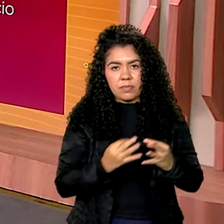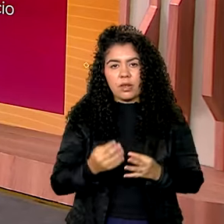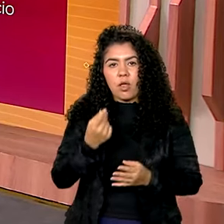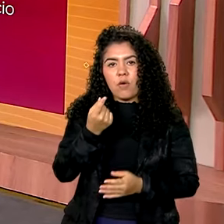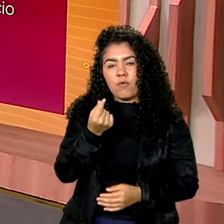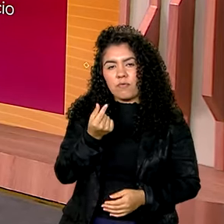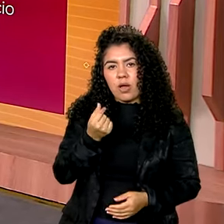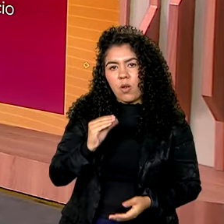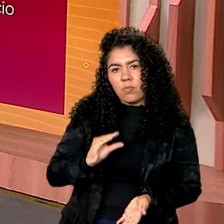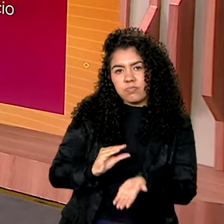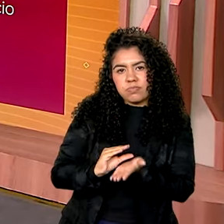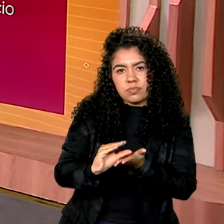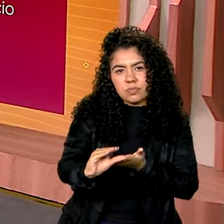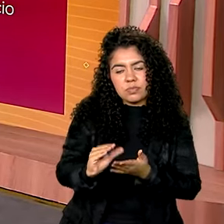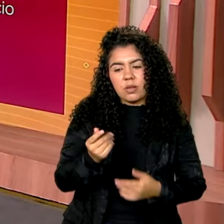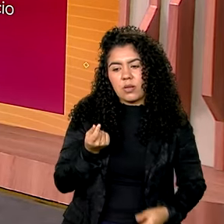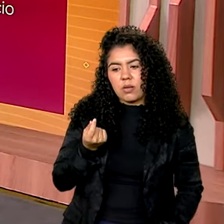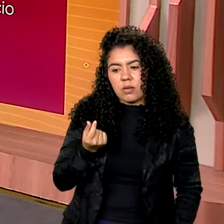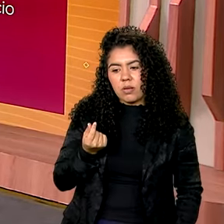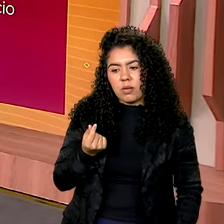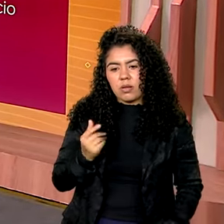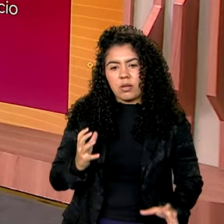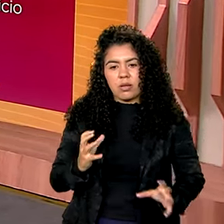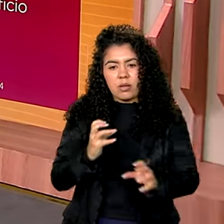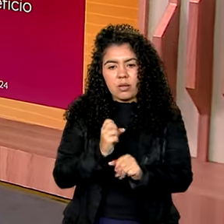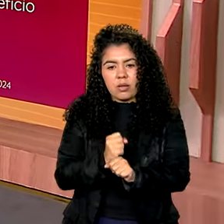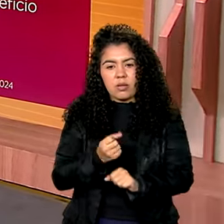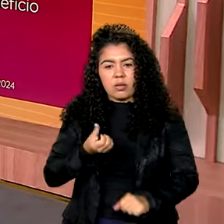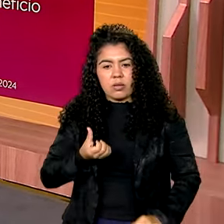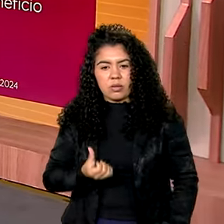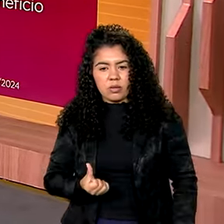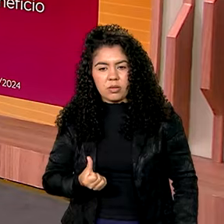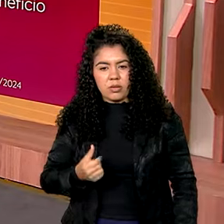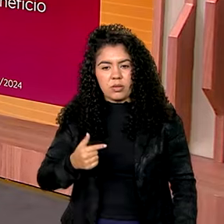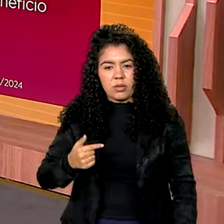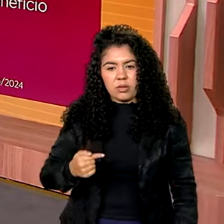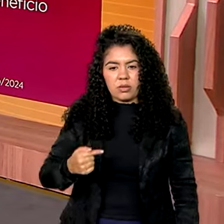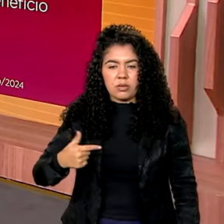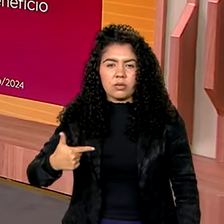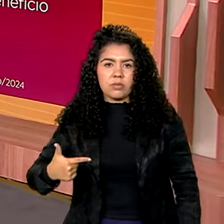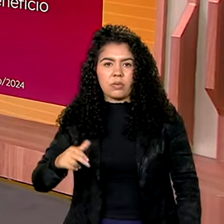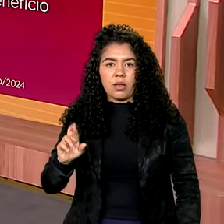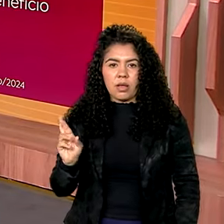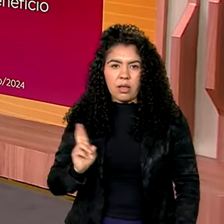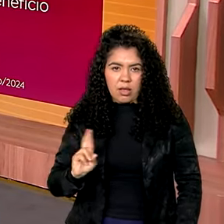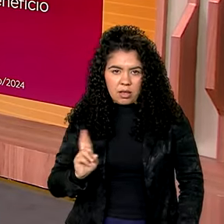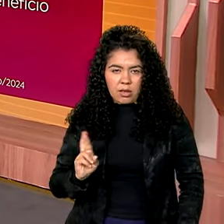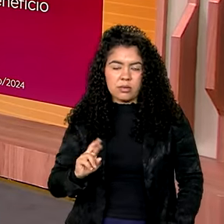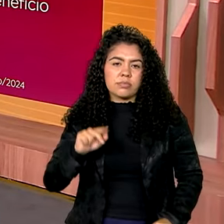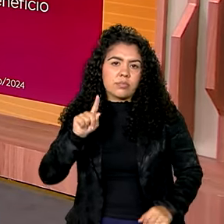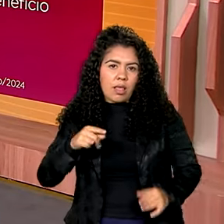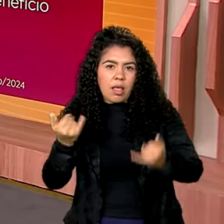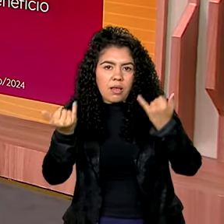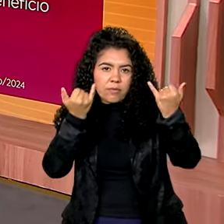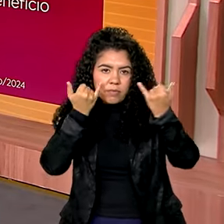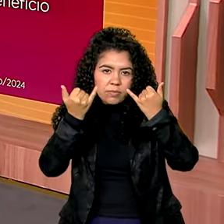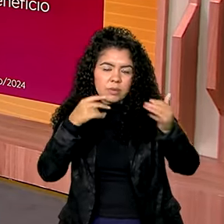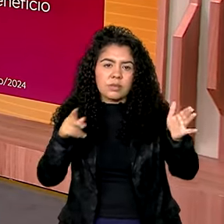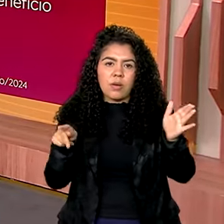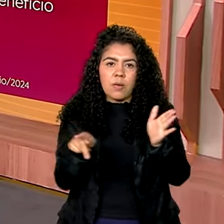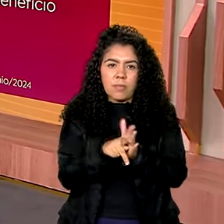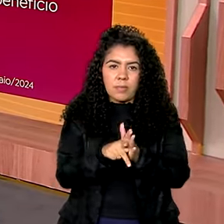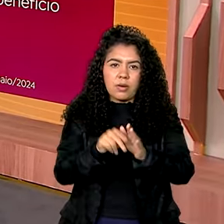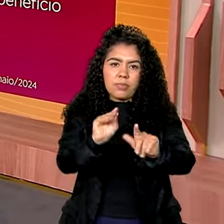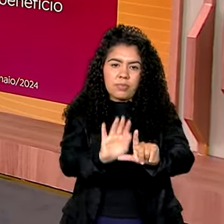médio do benefício, ele chega a 672 reais. Então, essas são as informações do